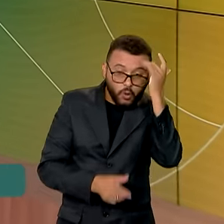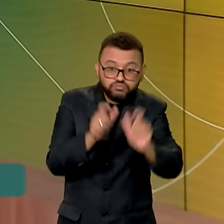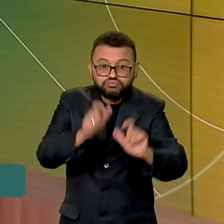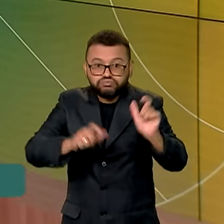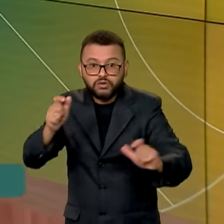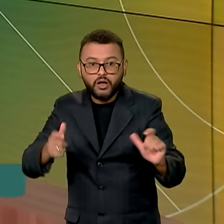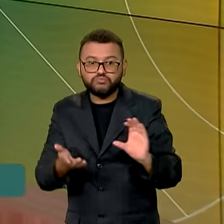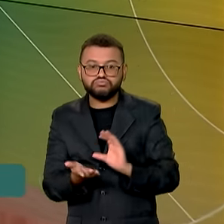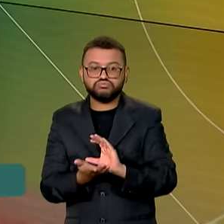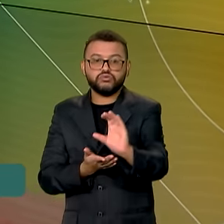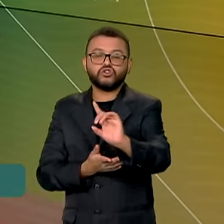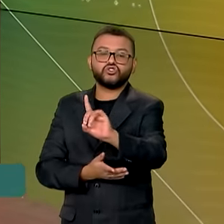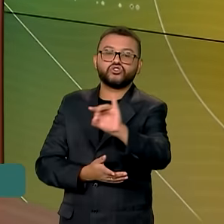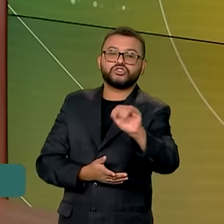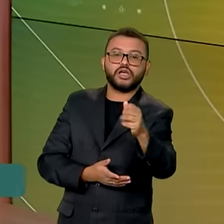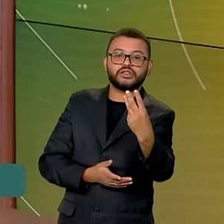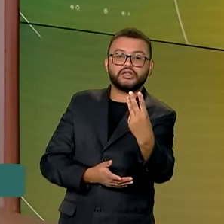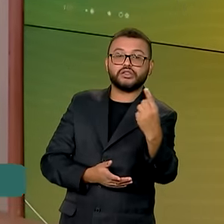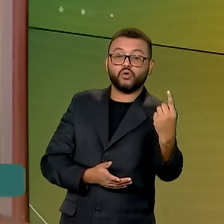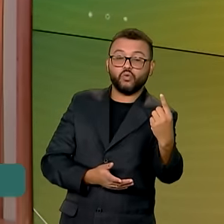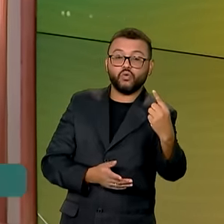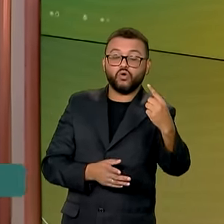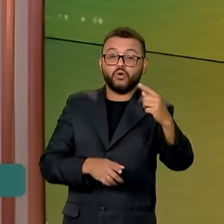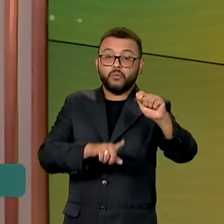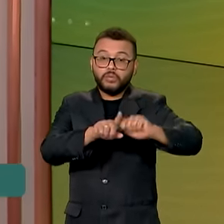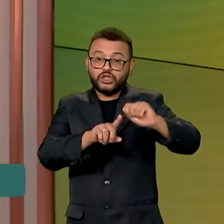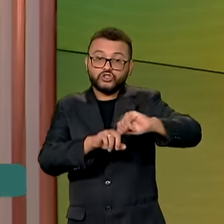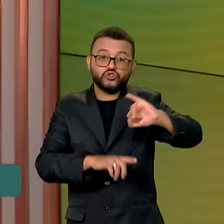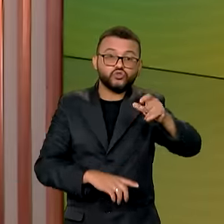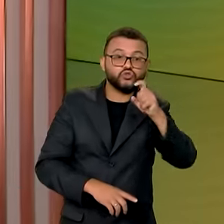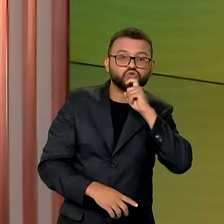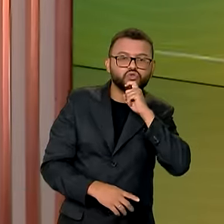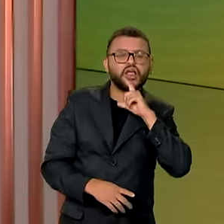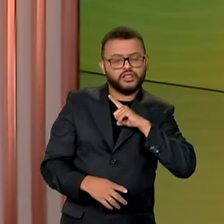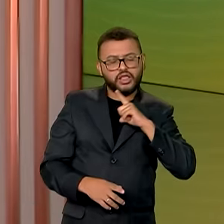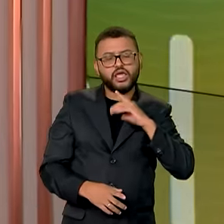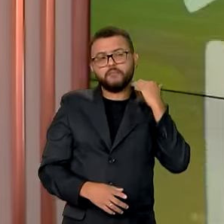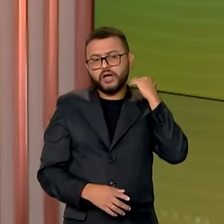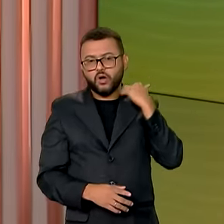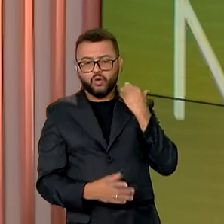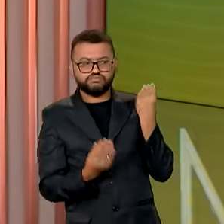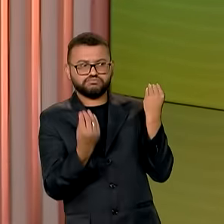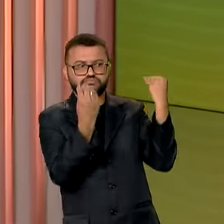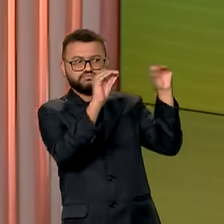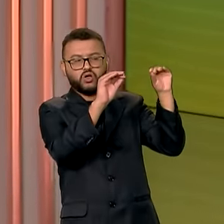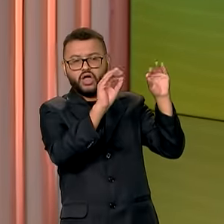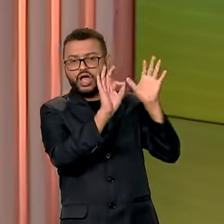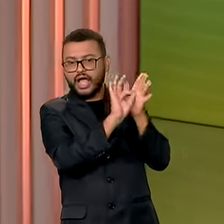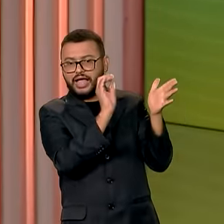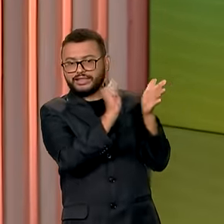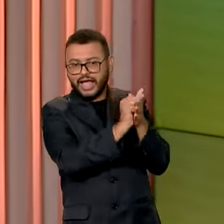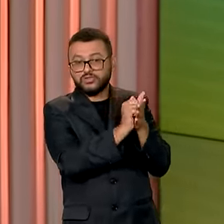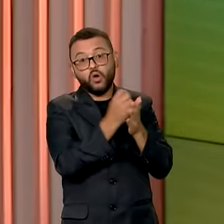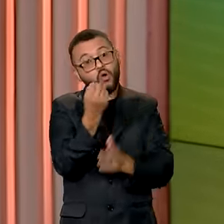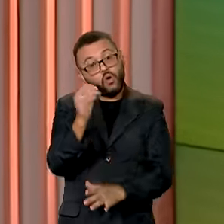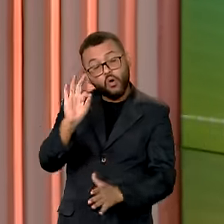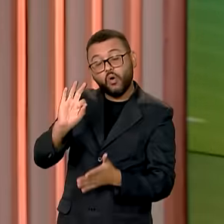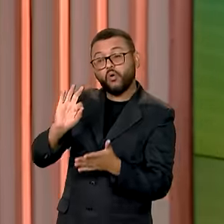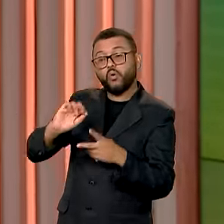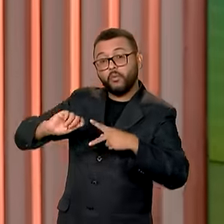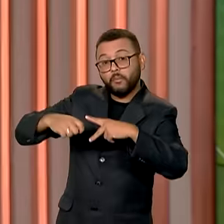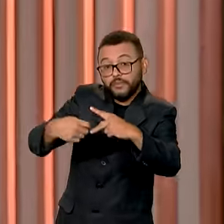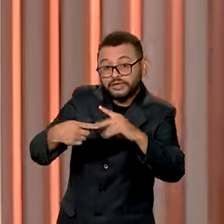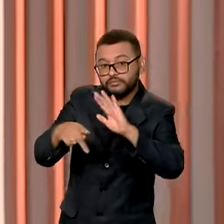serão feitos no dia 31 de julho, na conta que é informada ali na entrega da declaração ou na chave PIX